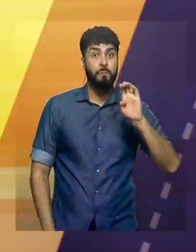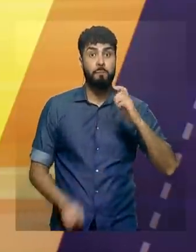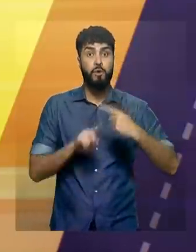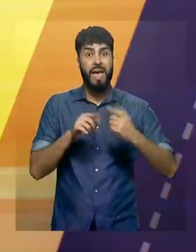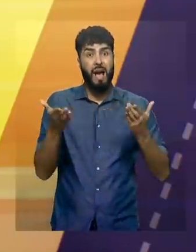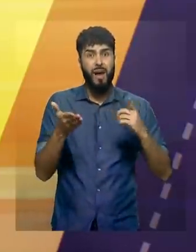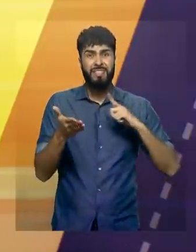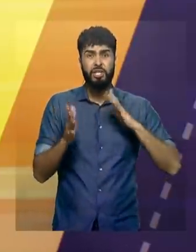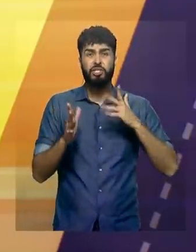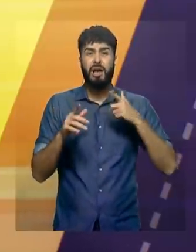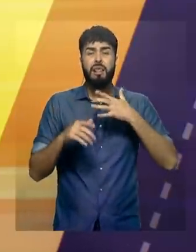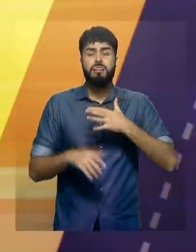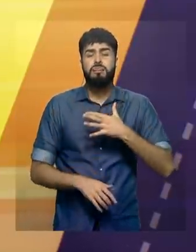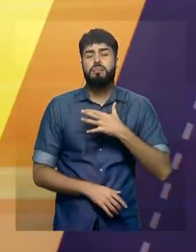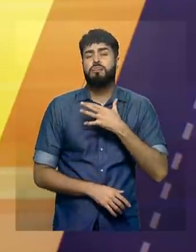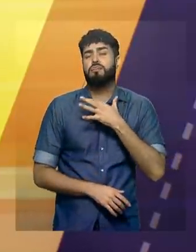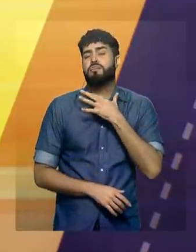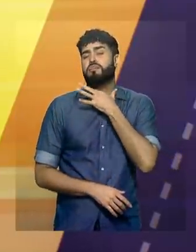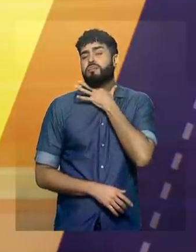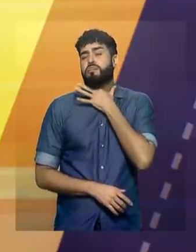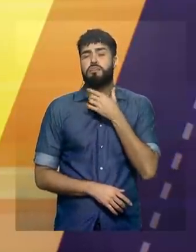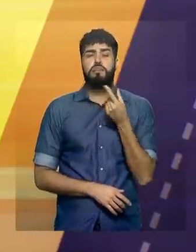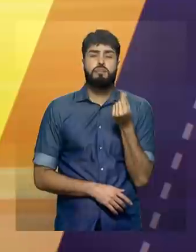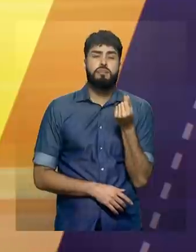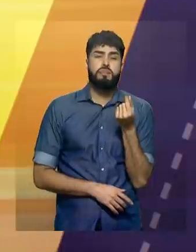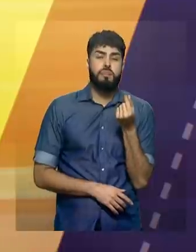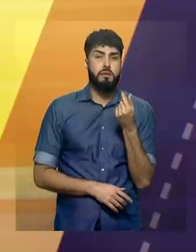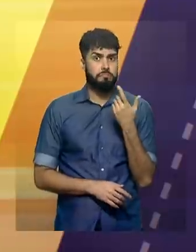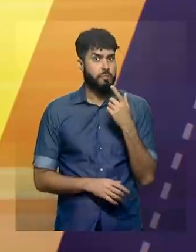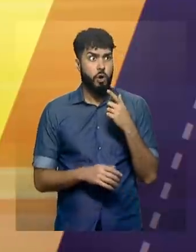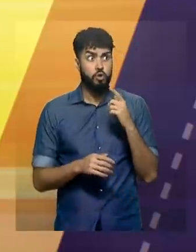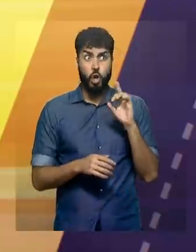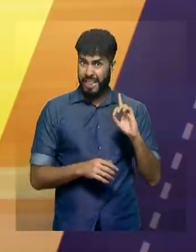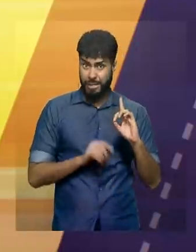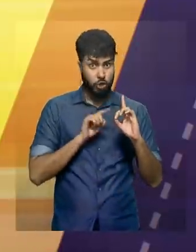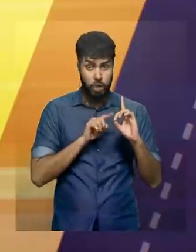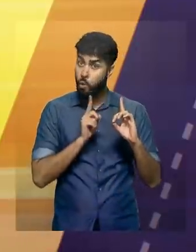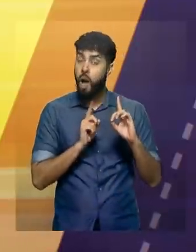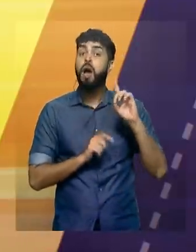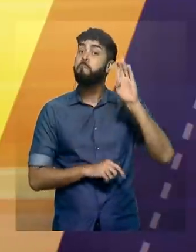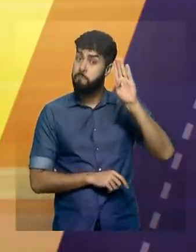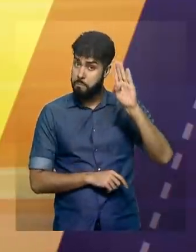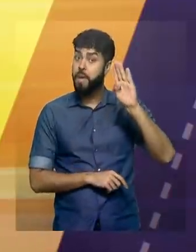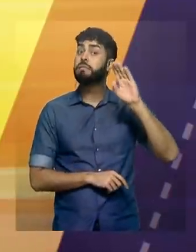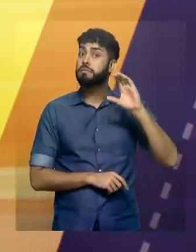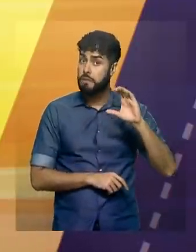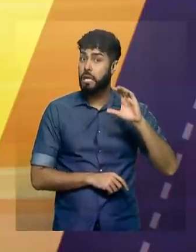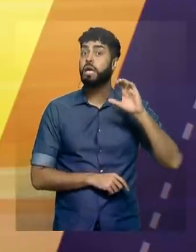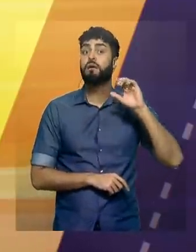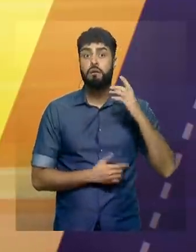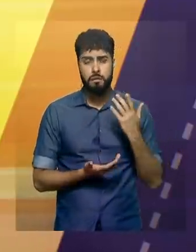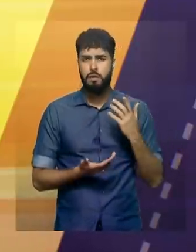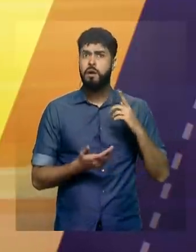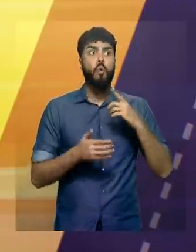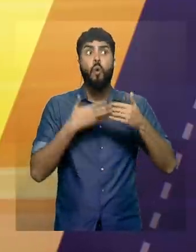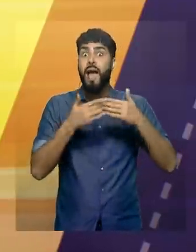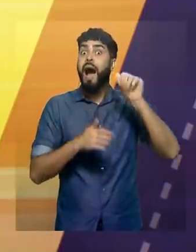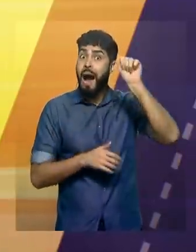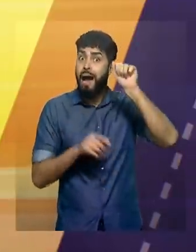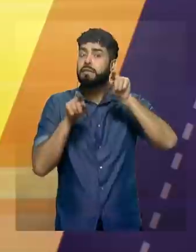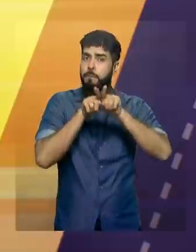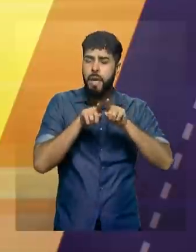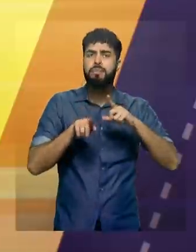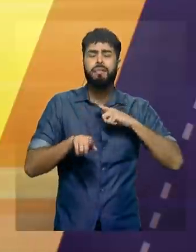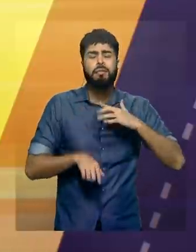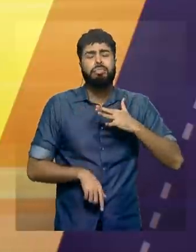asfixia financeira muito grande. Eu estou falando de clube de Série B, de Série A, de Série C. O futebol brasileiro vive essa dificuldade, essa